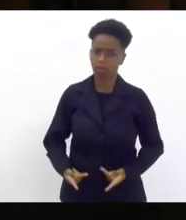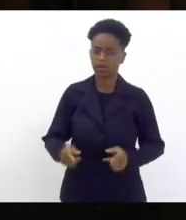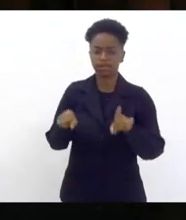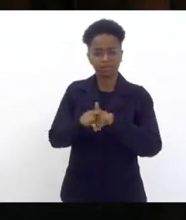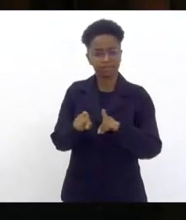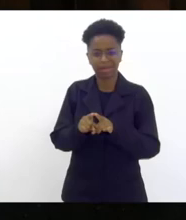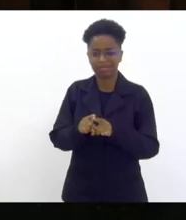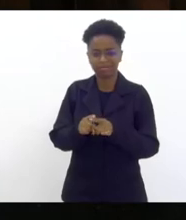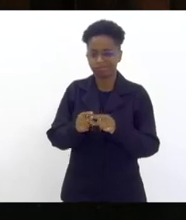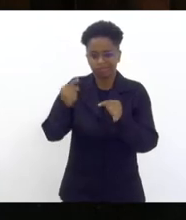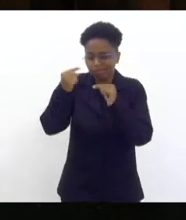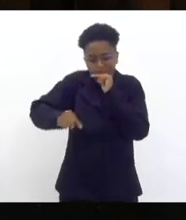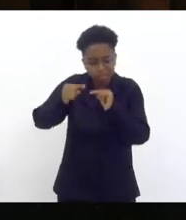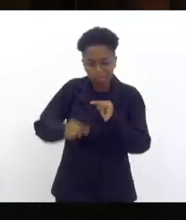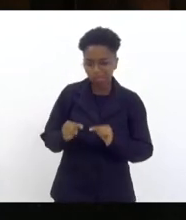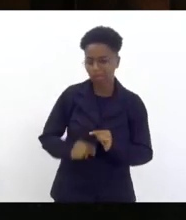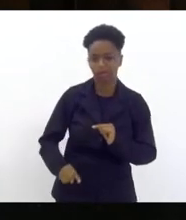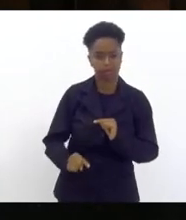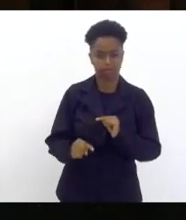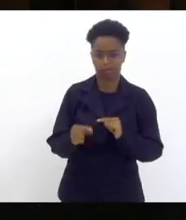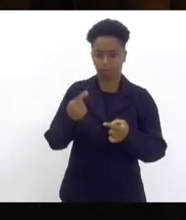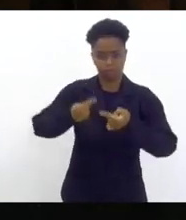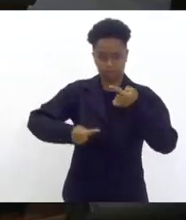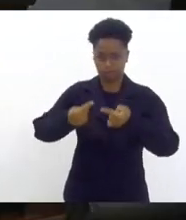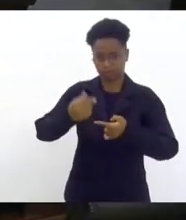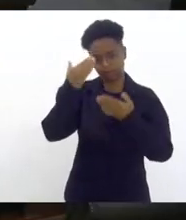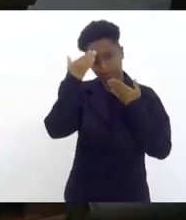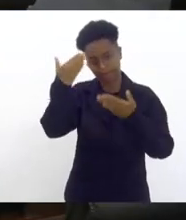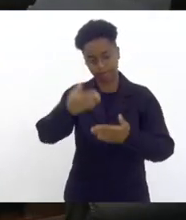incoerência política muito obrigada senhor presidente